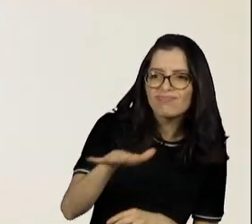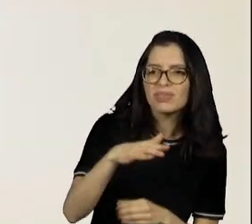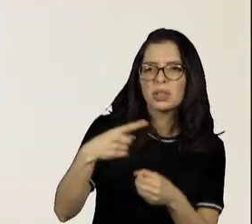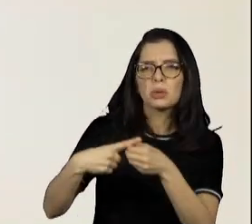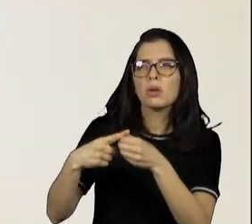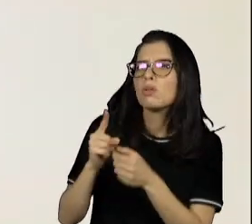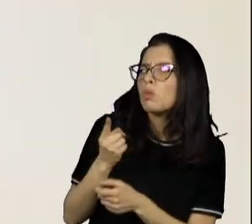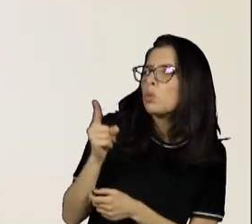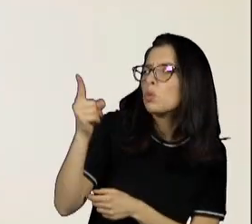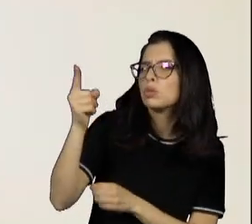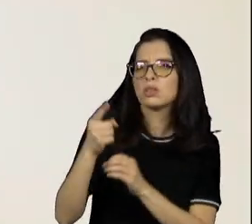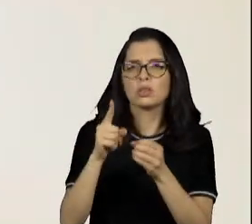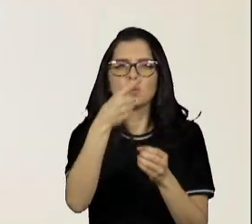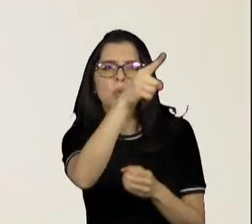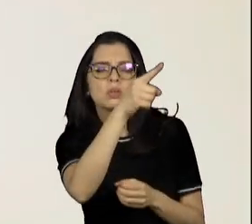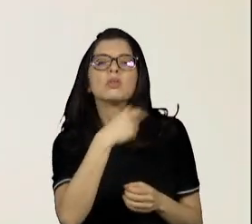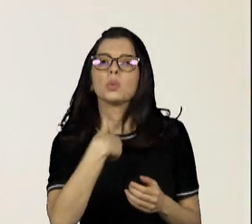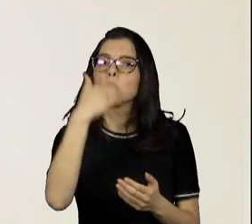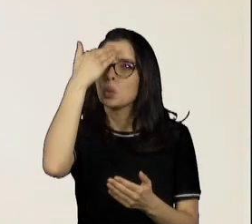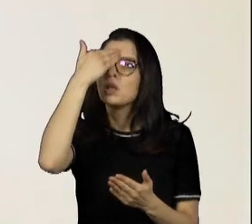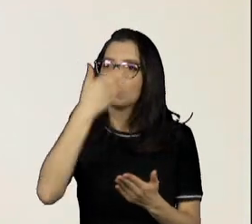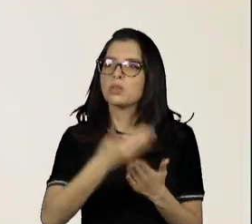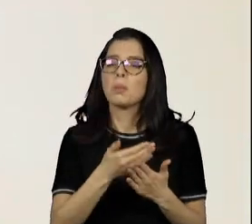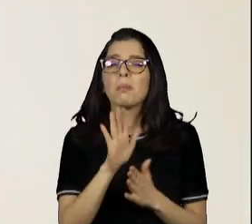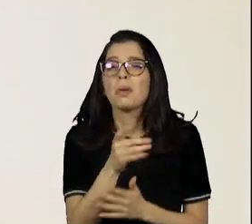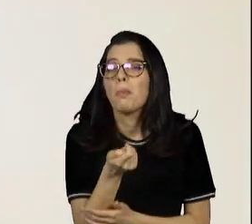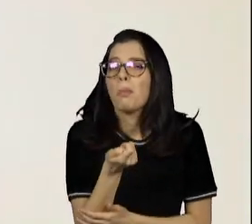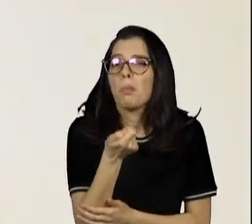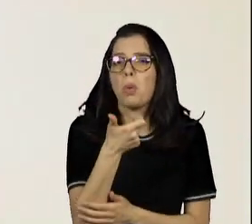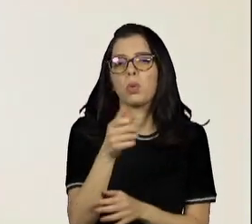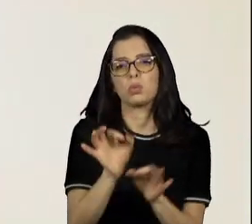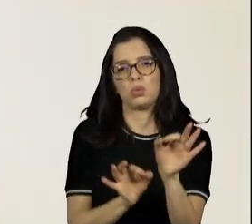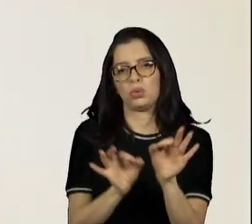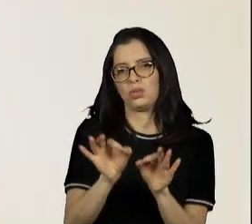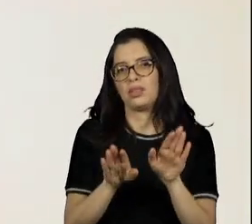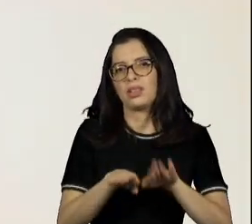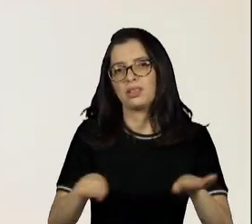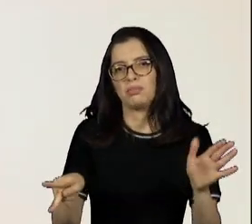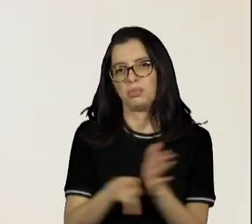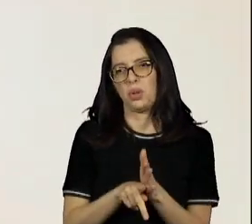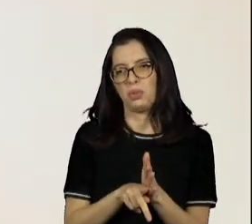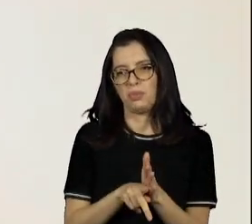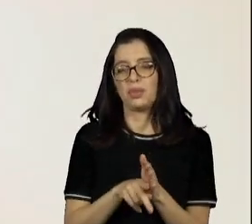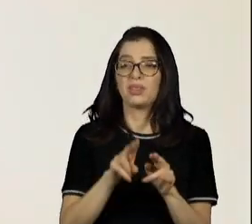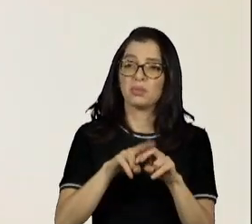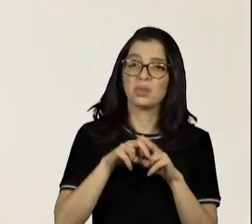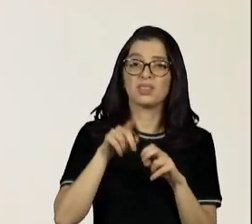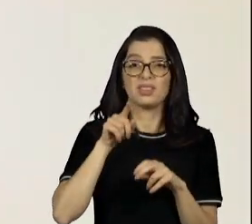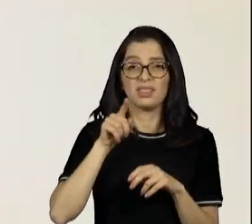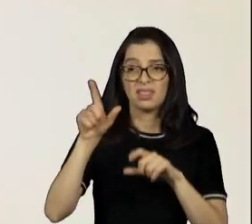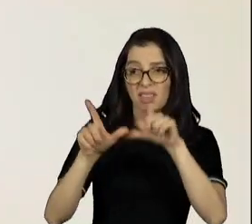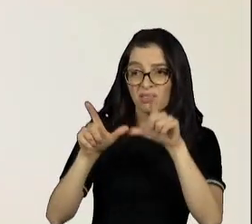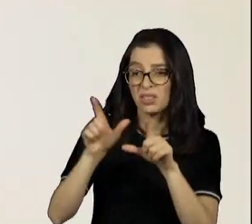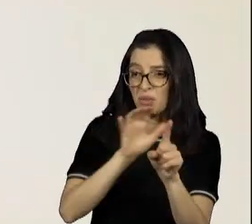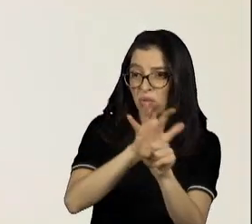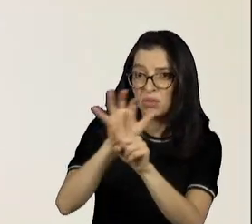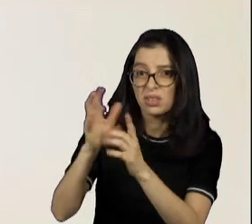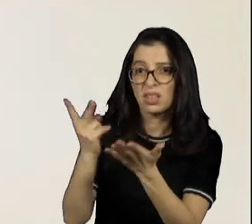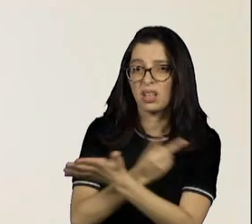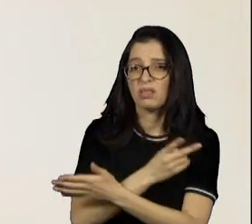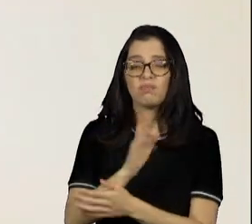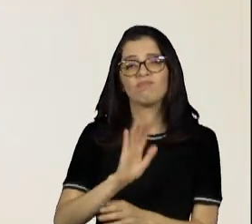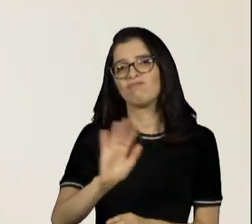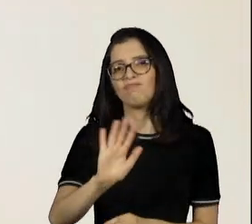eu ainda acho, como não existem muitos programas ligados à criança, não é eles que estão sendo deseducados através da televisão.